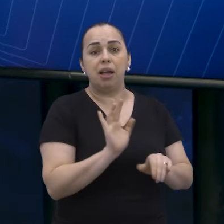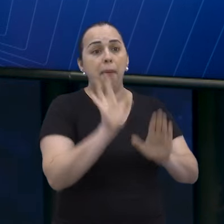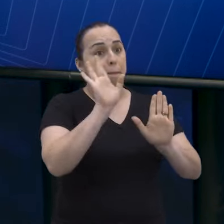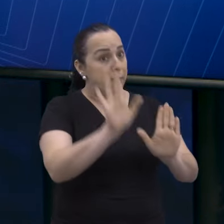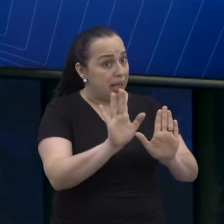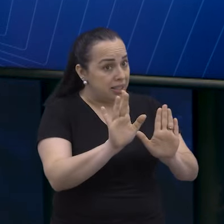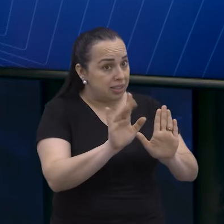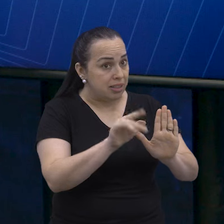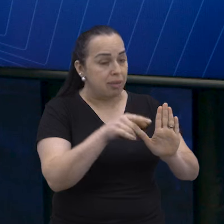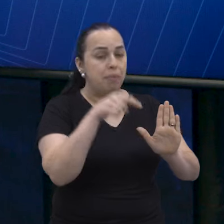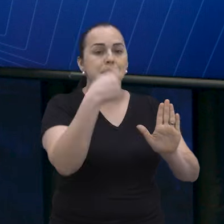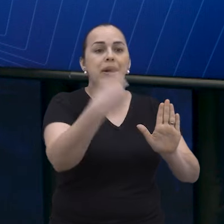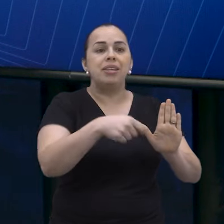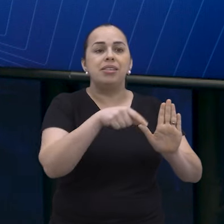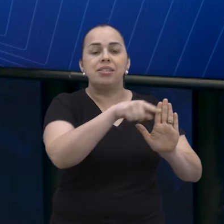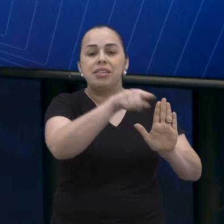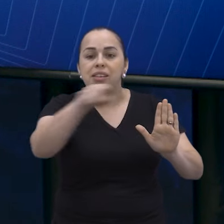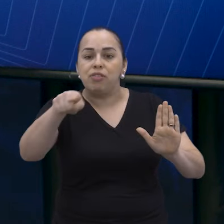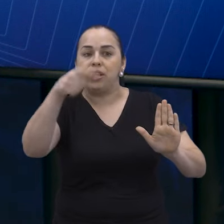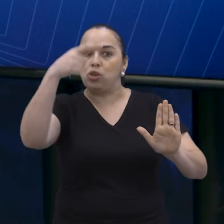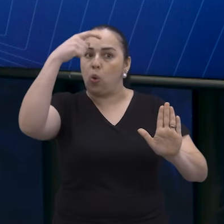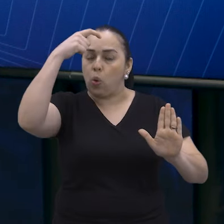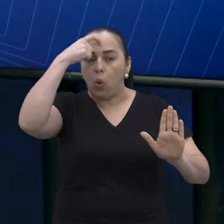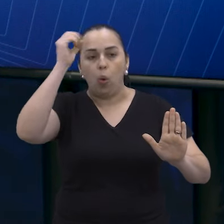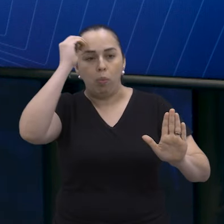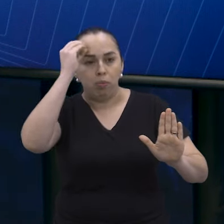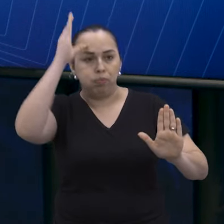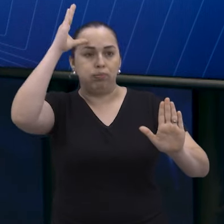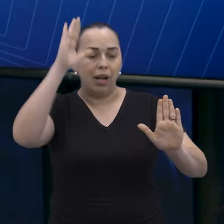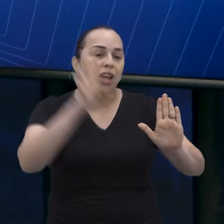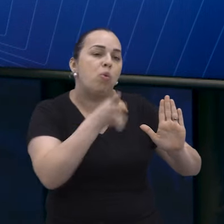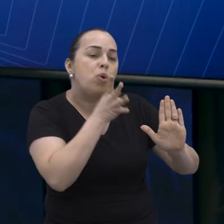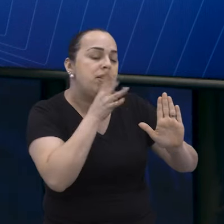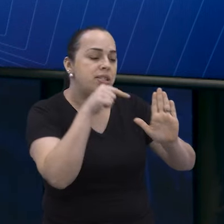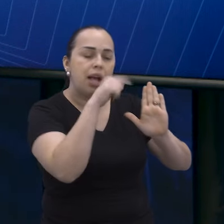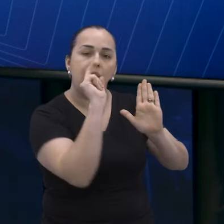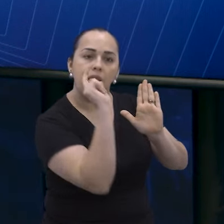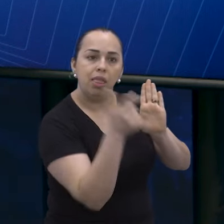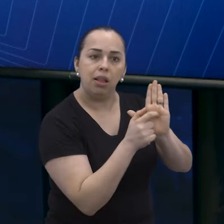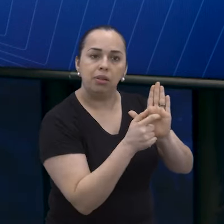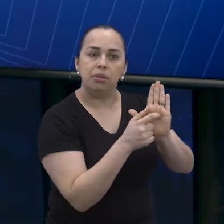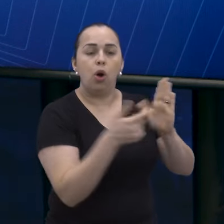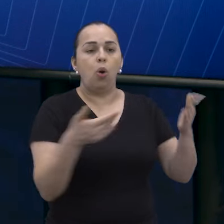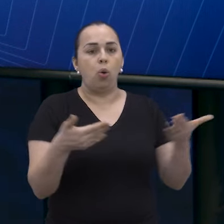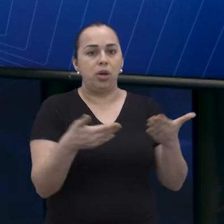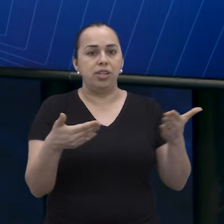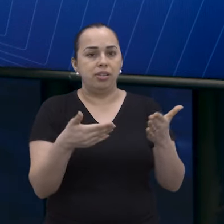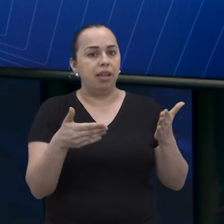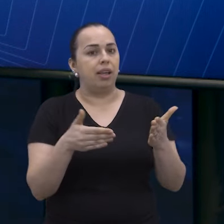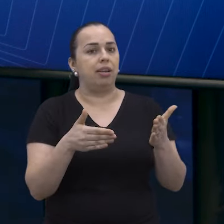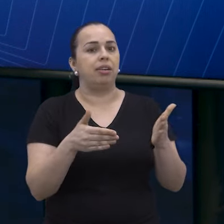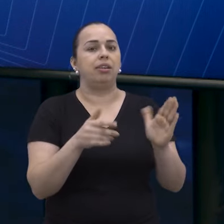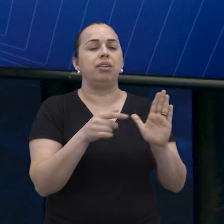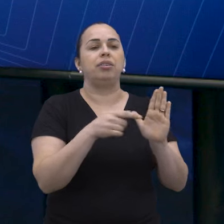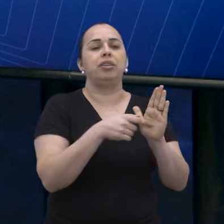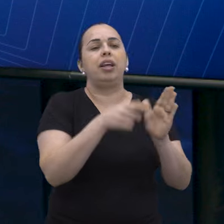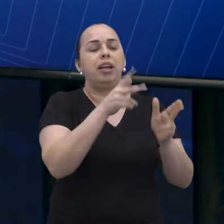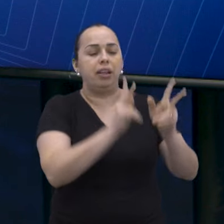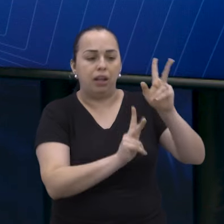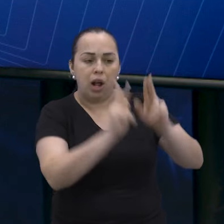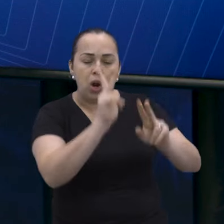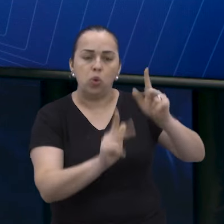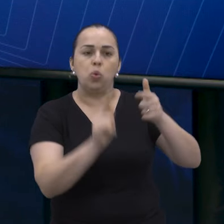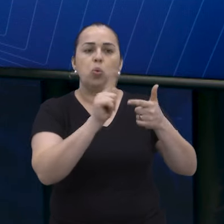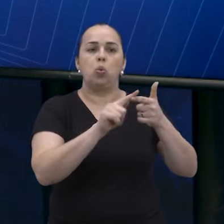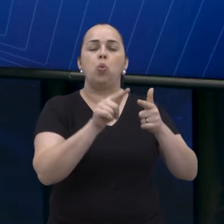Só que para ela fazer atividade para você, você tem que ter conhecimento dessas inteligências artificiais. Hoje a gente tem inteligências artificiais que trabalham com